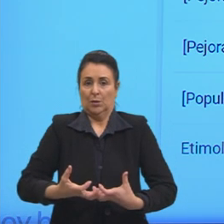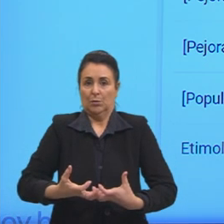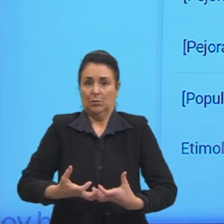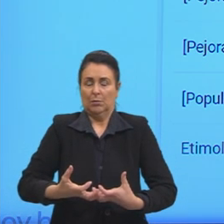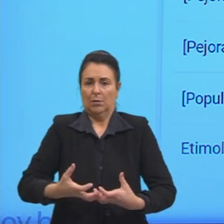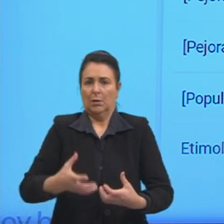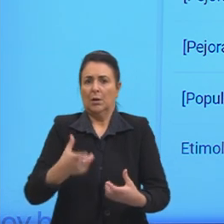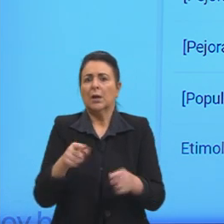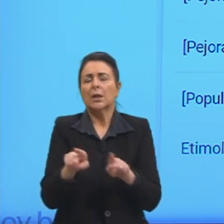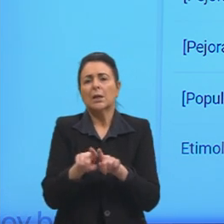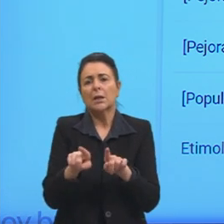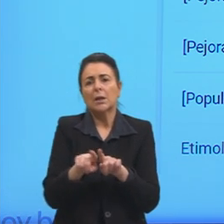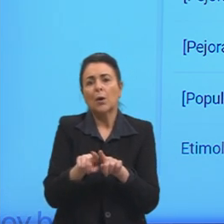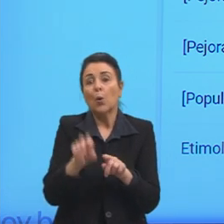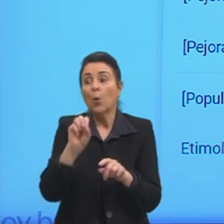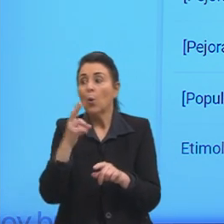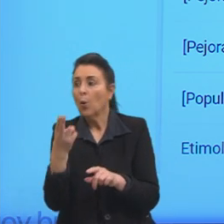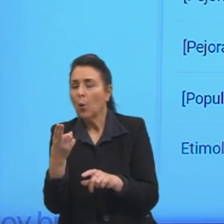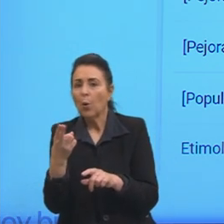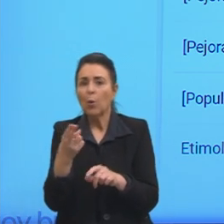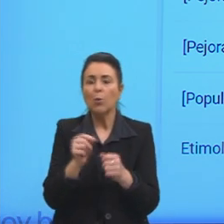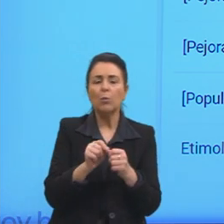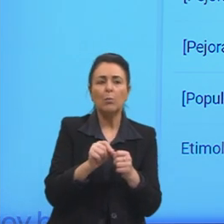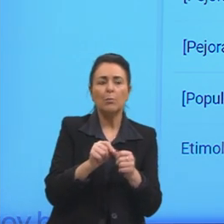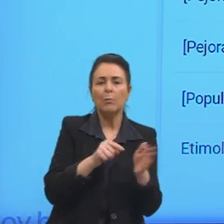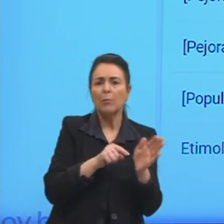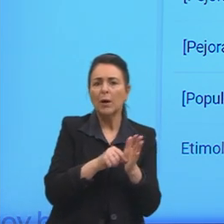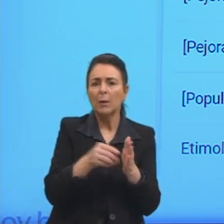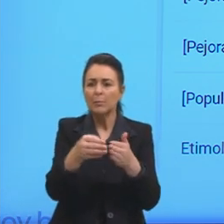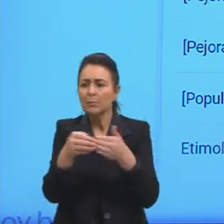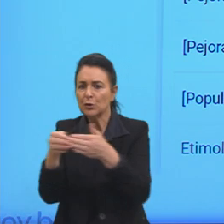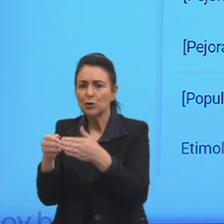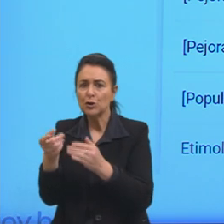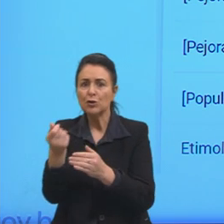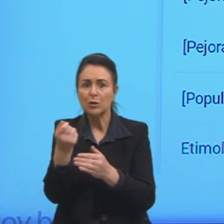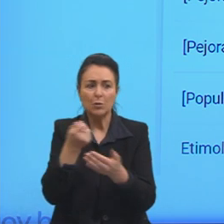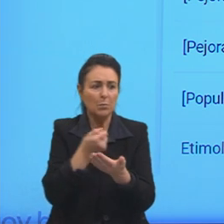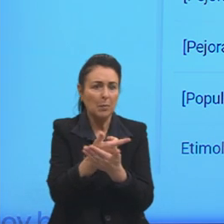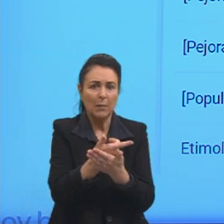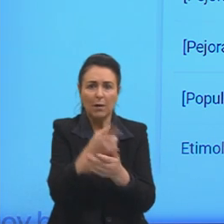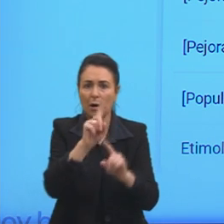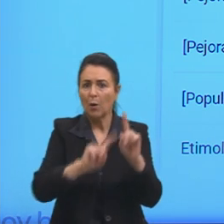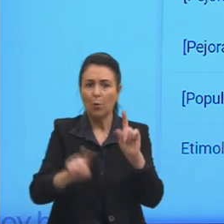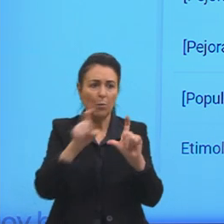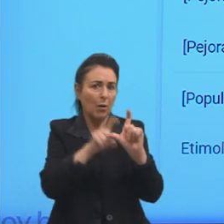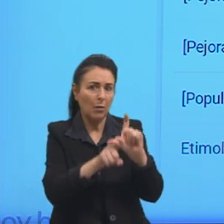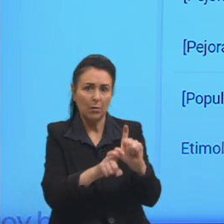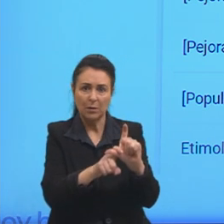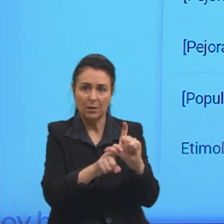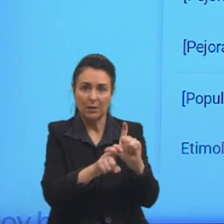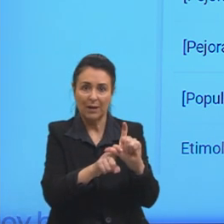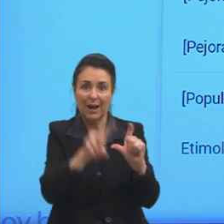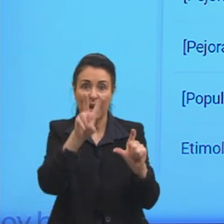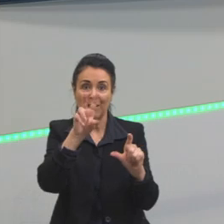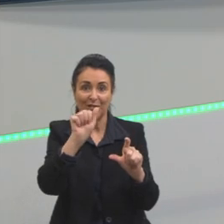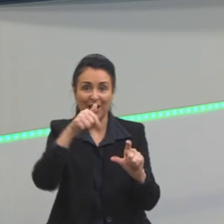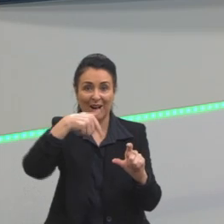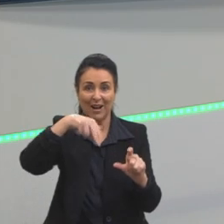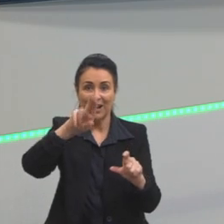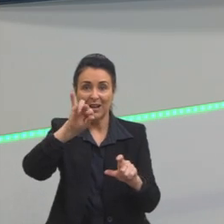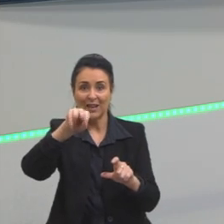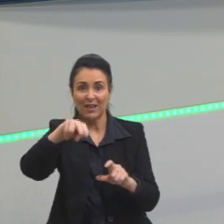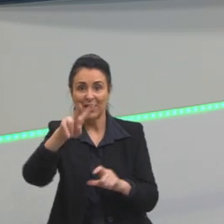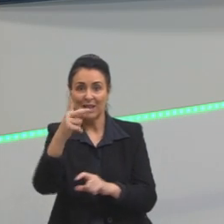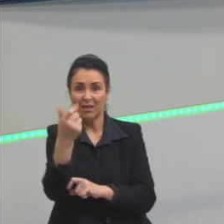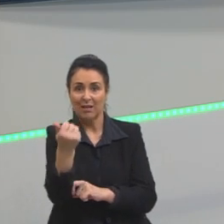dinheiro para o pagamento de uma dívida ou o que a gente chama de vaquinha então nesse sentido figurado a gente vai ter